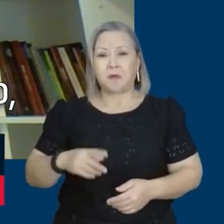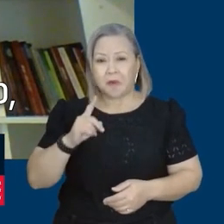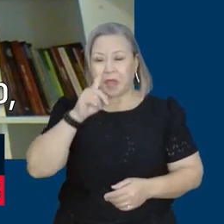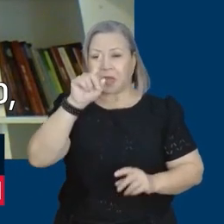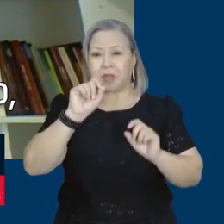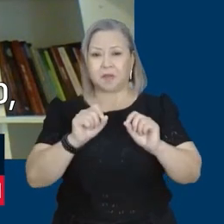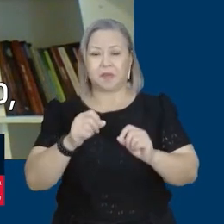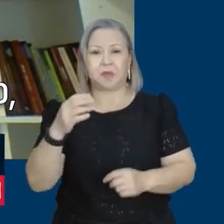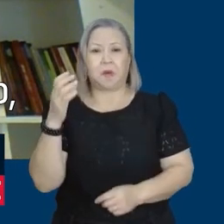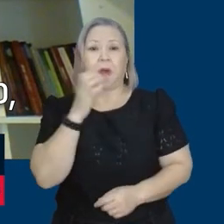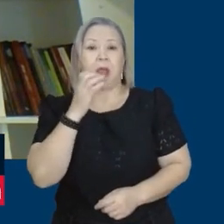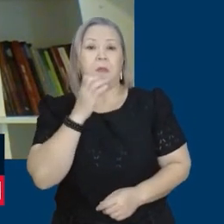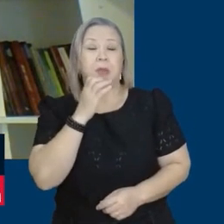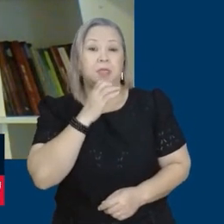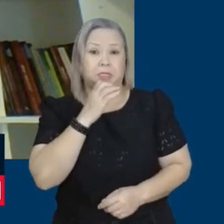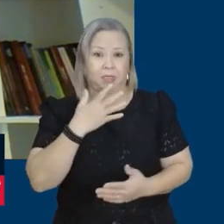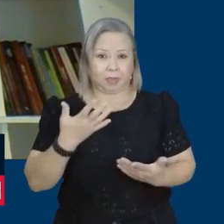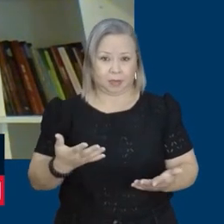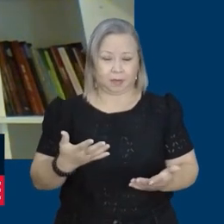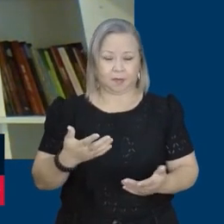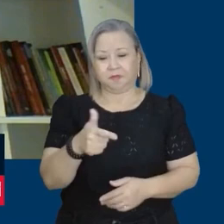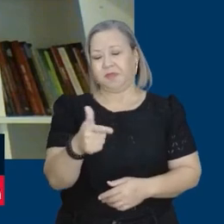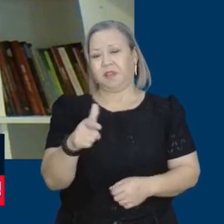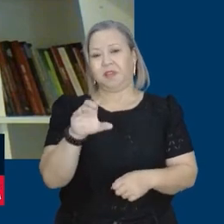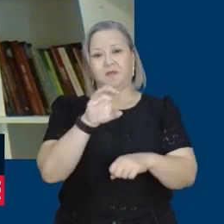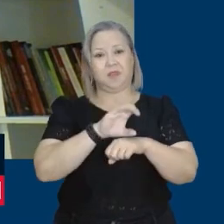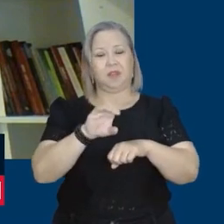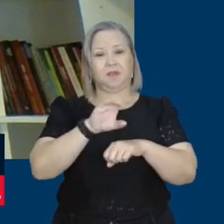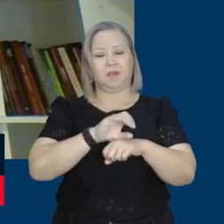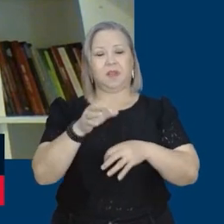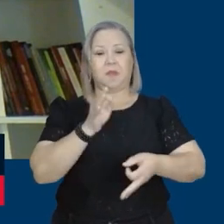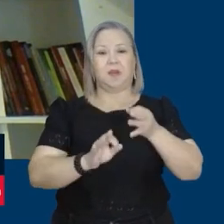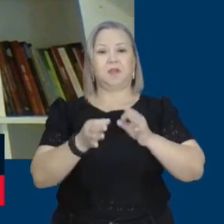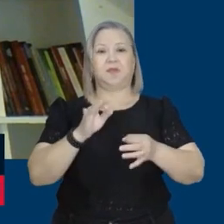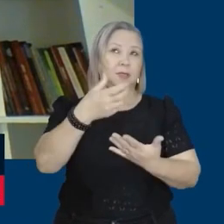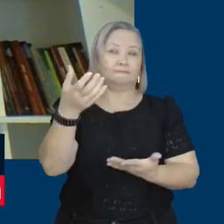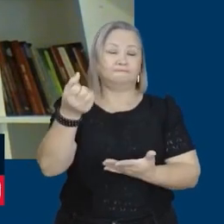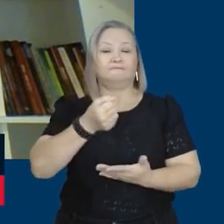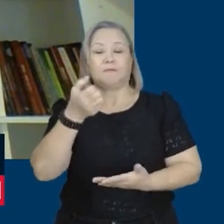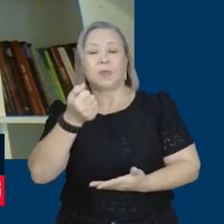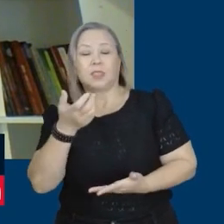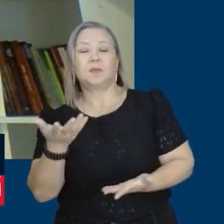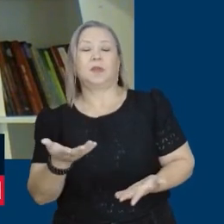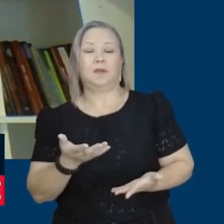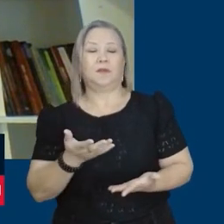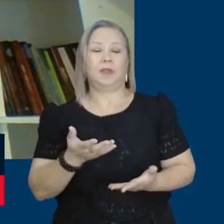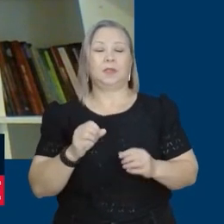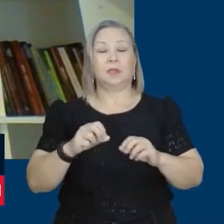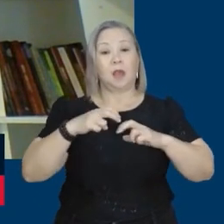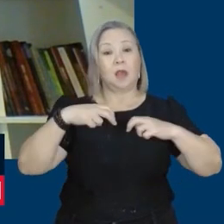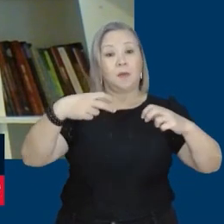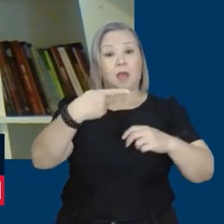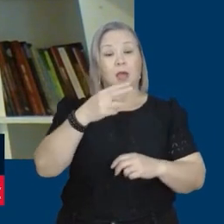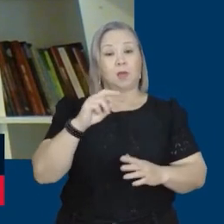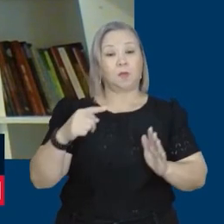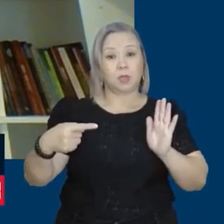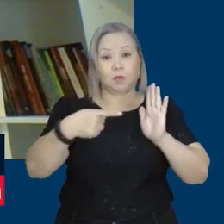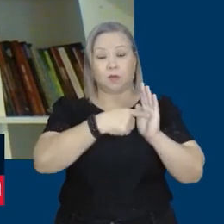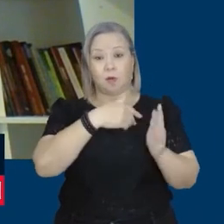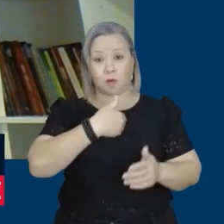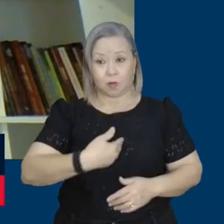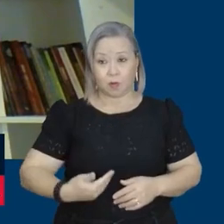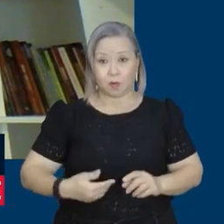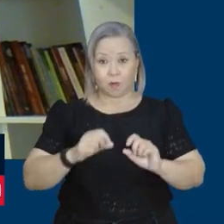emergência que não existe na Constituição para justificar a concessão desses benefícios. A bancada do PT denunciou que o governo tinha um